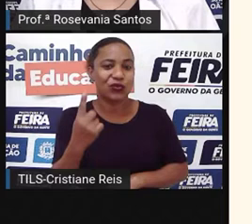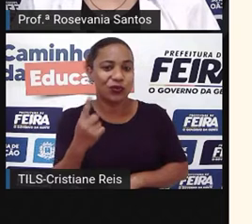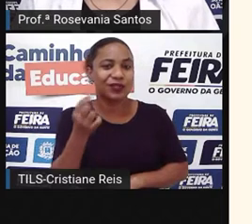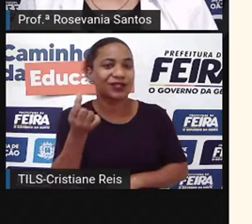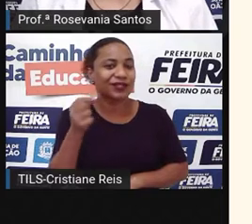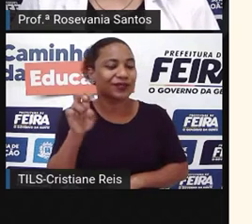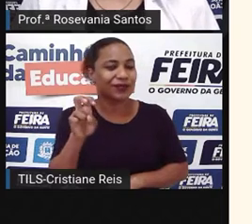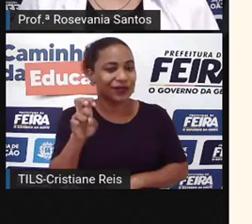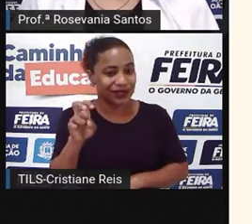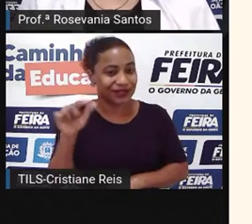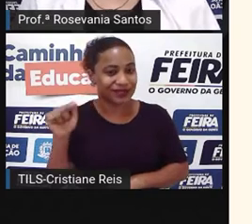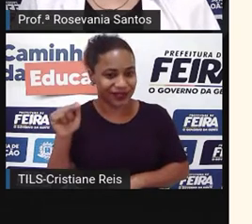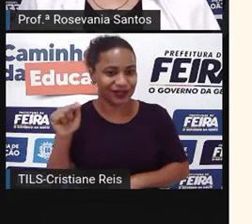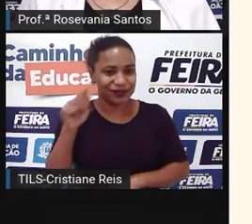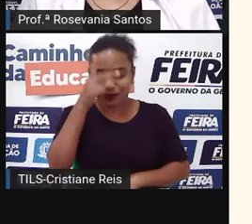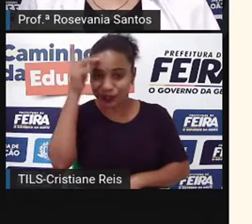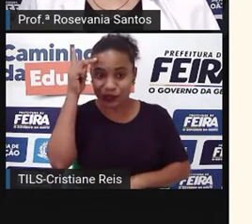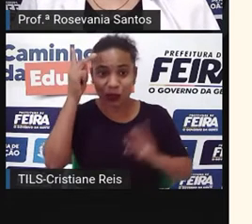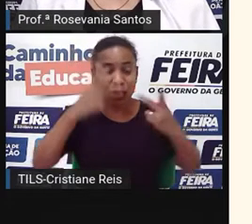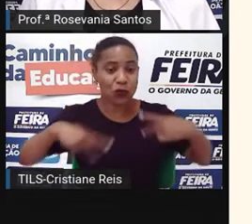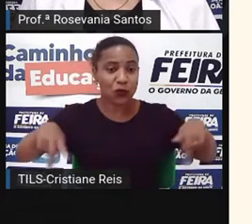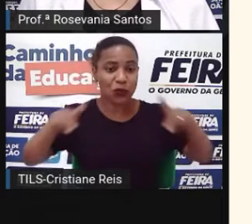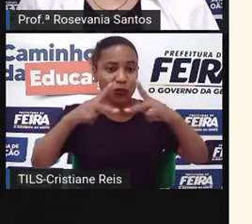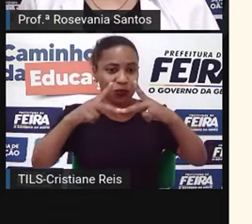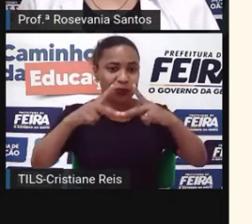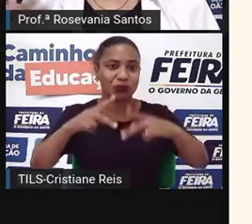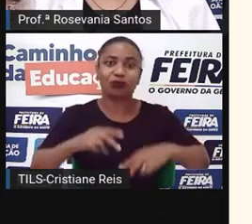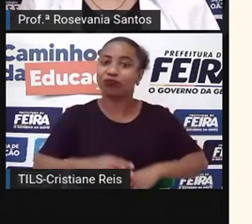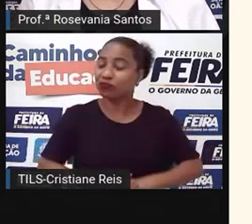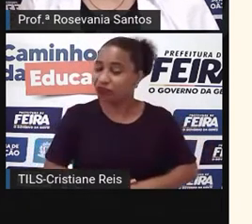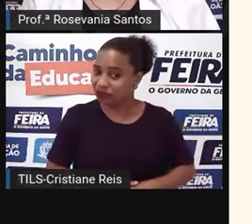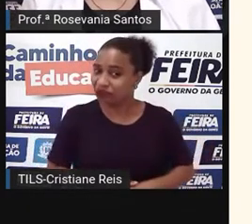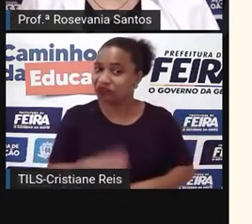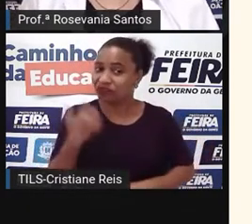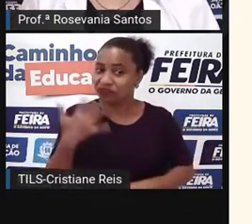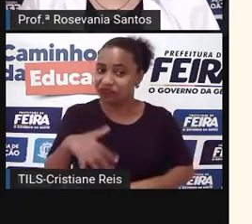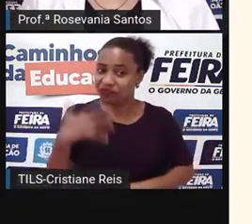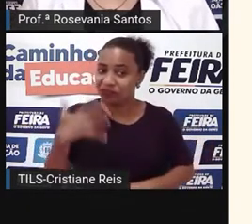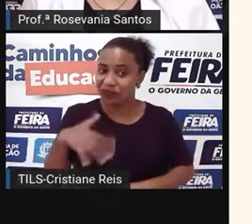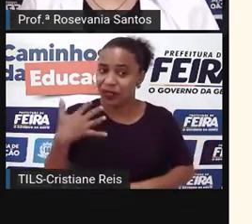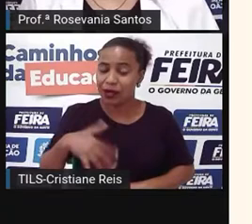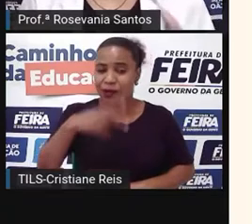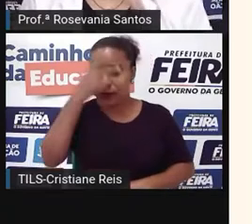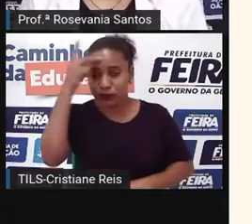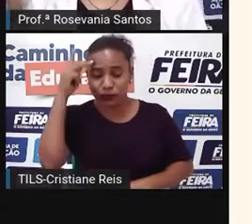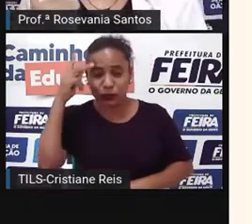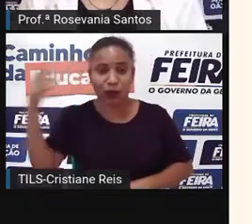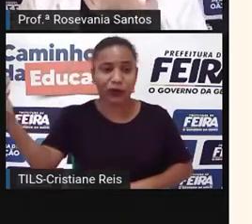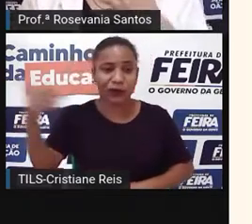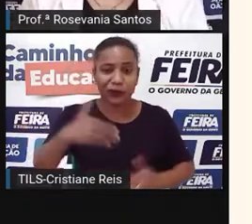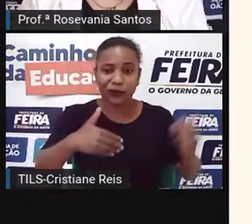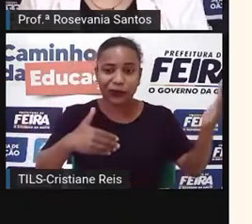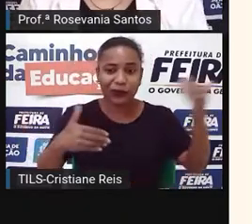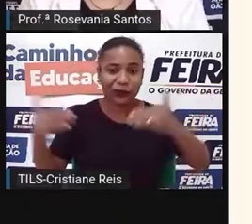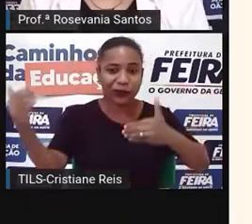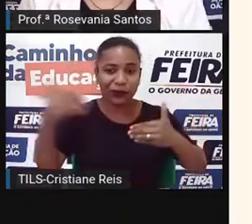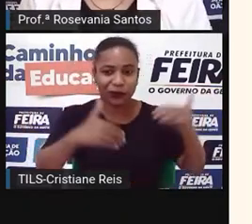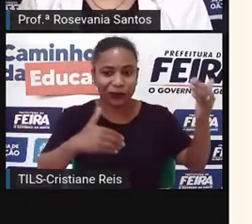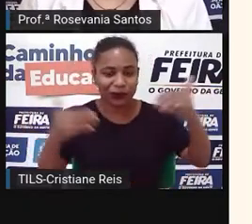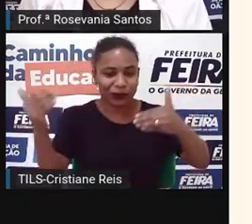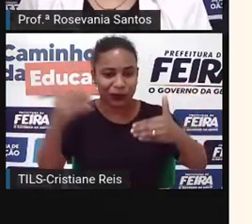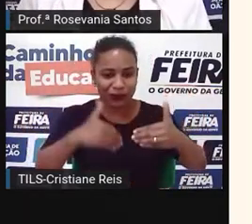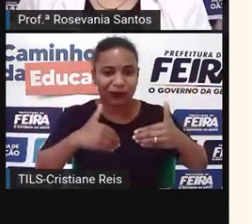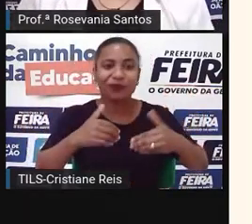essa quantidade de gente, é claro, né, que vem gente também, né, de vários cantos, que a população, é formada, né, pelo